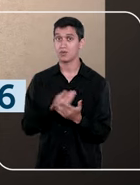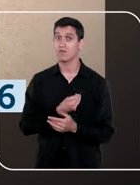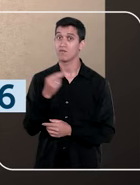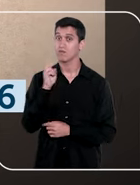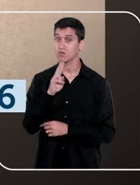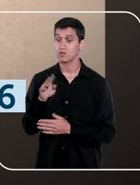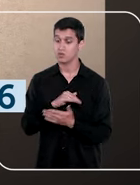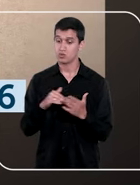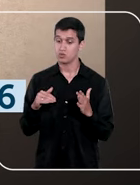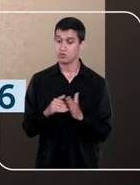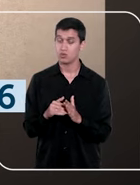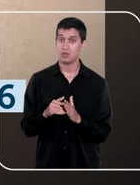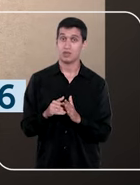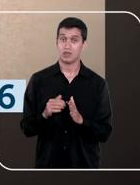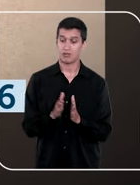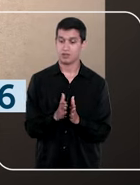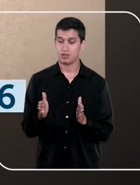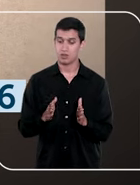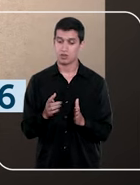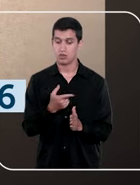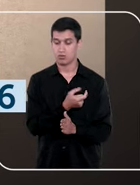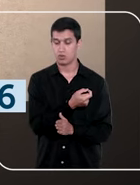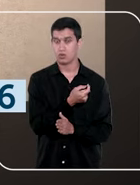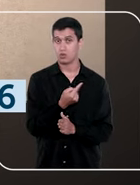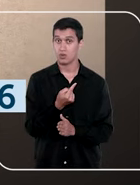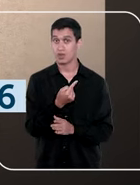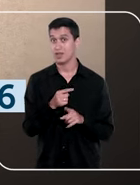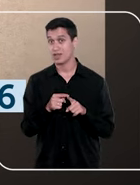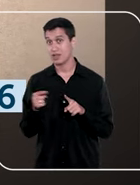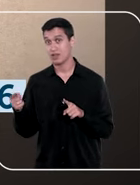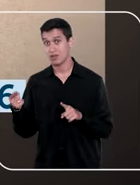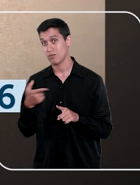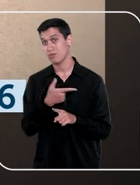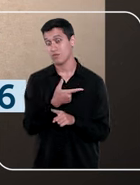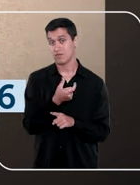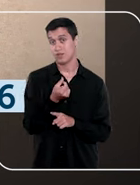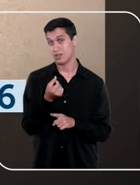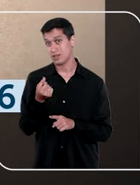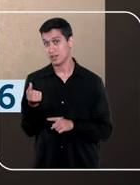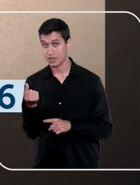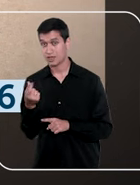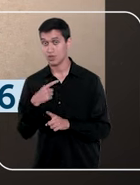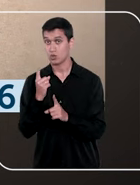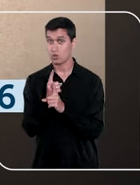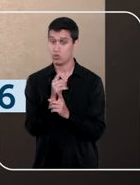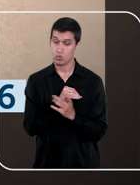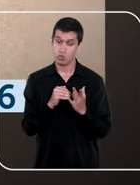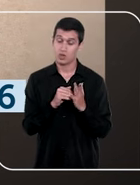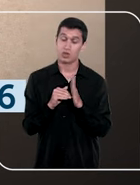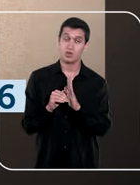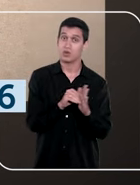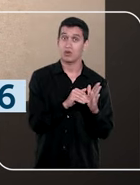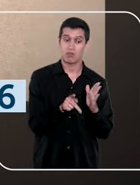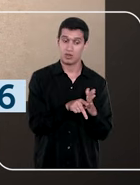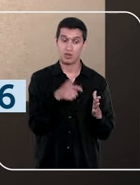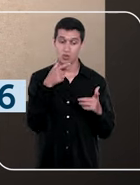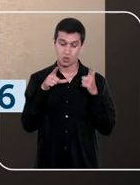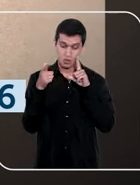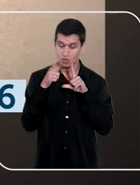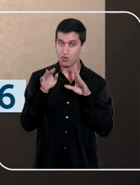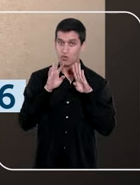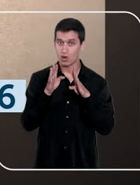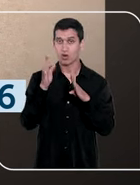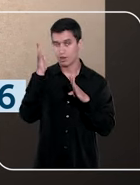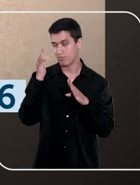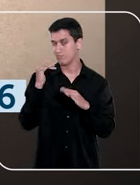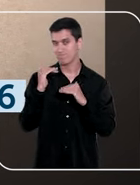ciclo 2021-2026, o STJ segue amparado por essas conquistas, com foco em um